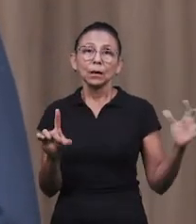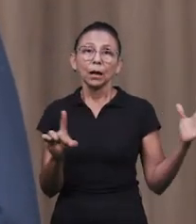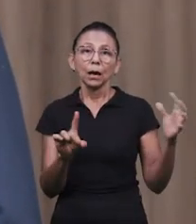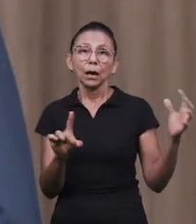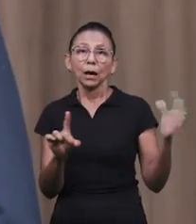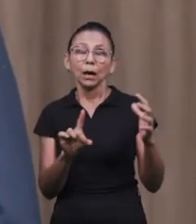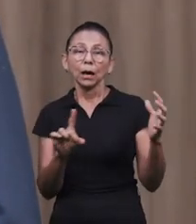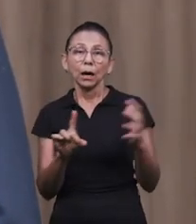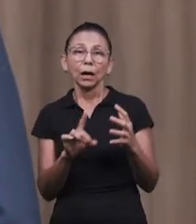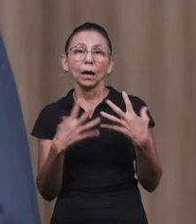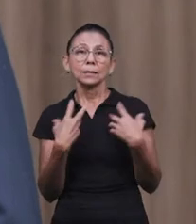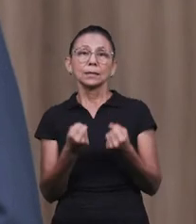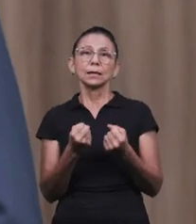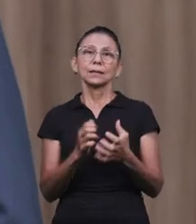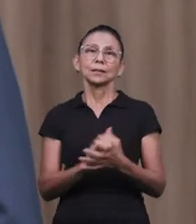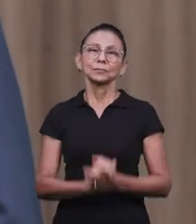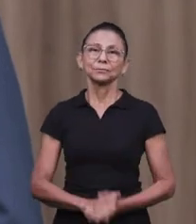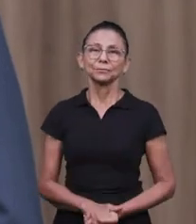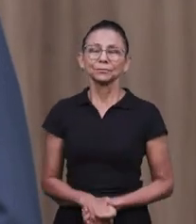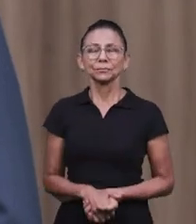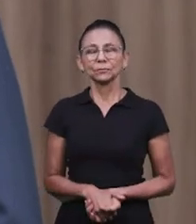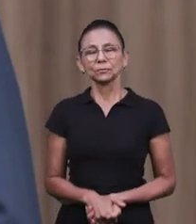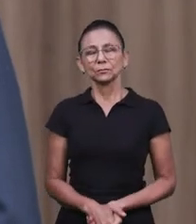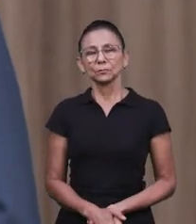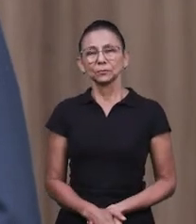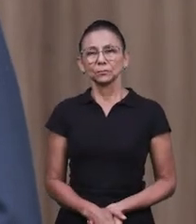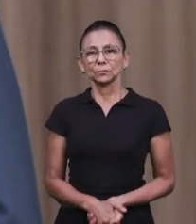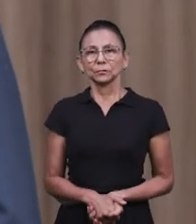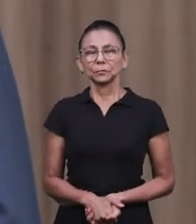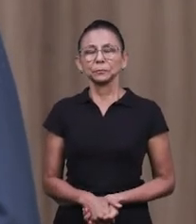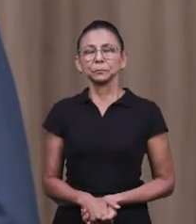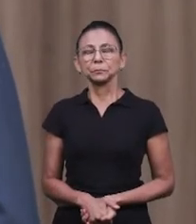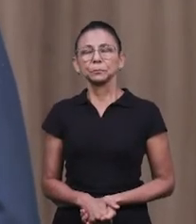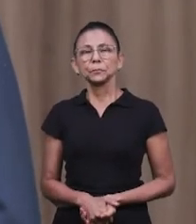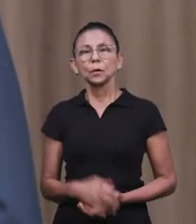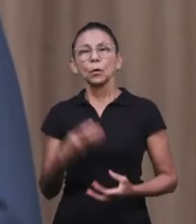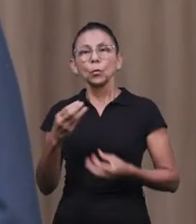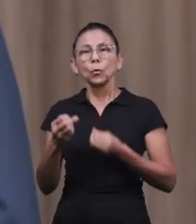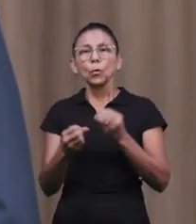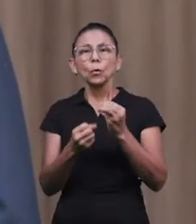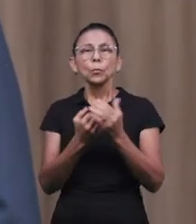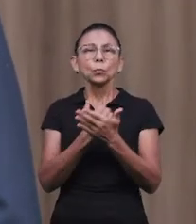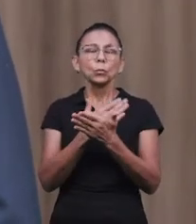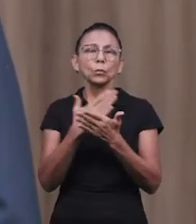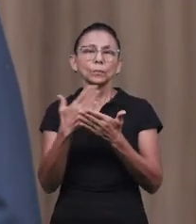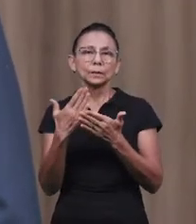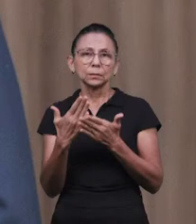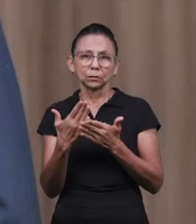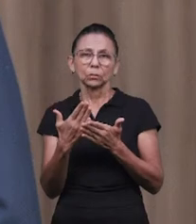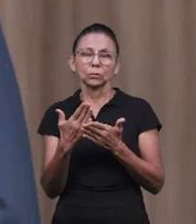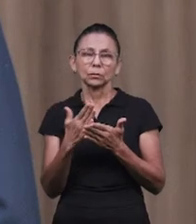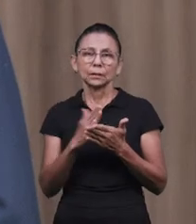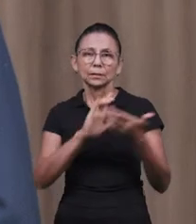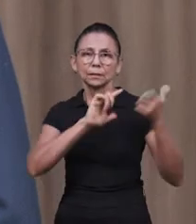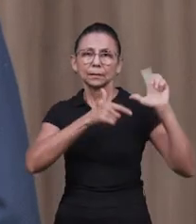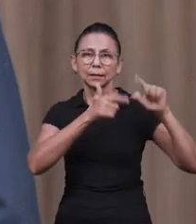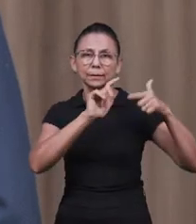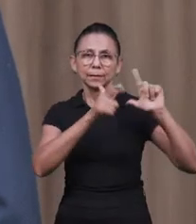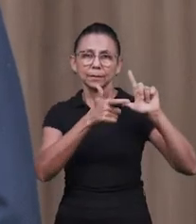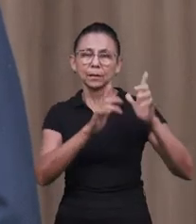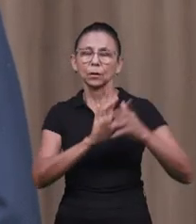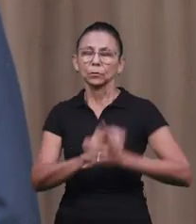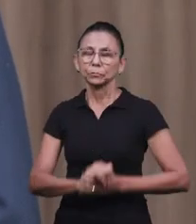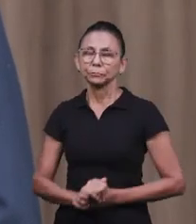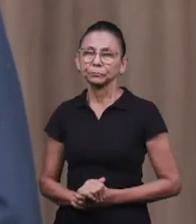da vida, em dia a todo mundo. Engloba, engloba, Mas o Helvo vai dar uma explicação melhor do surgimento, mas é mais ou menos, já estou dando